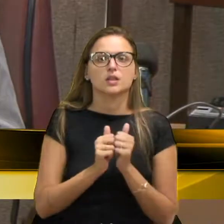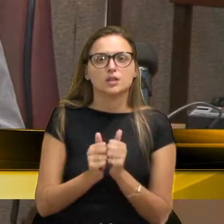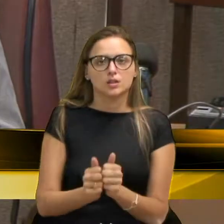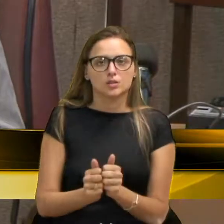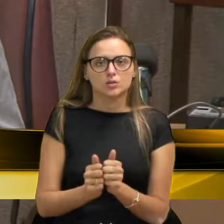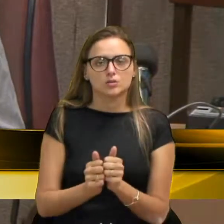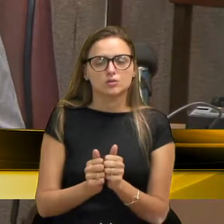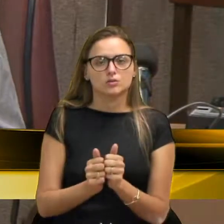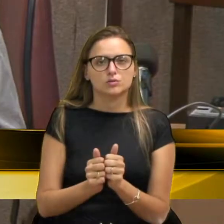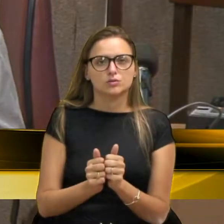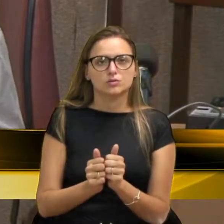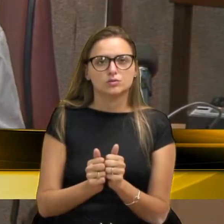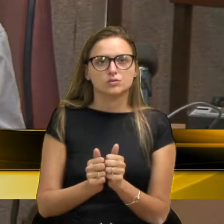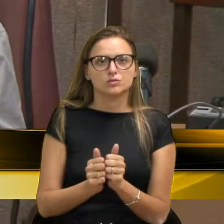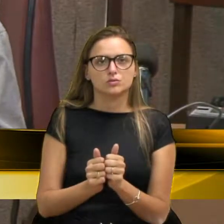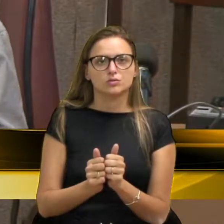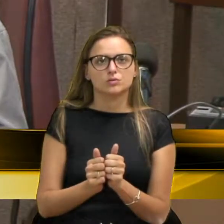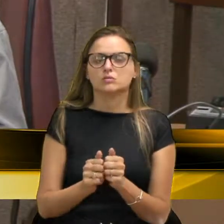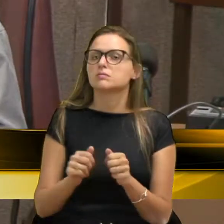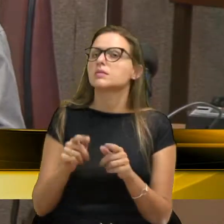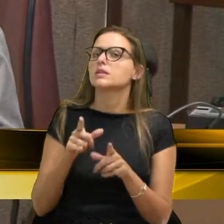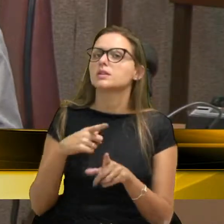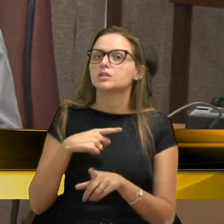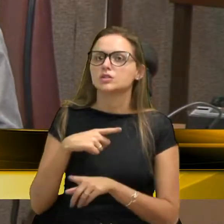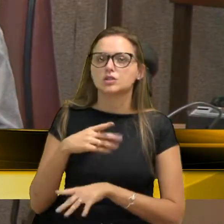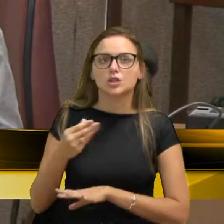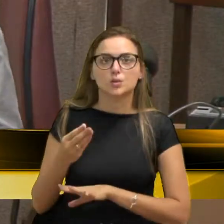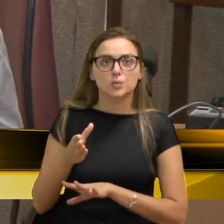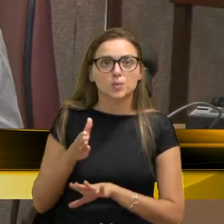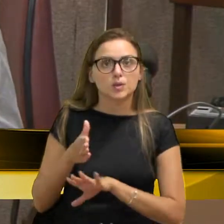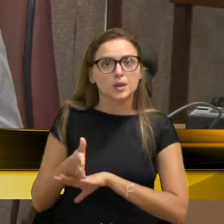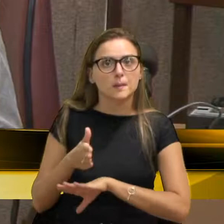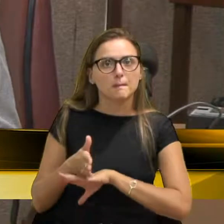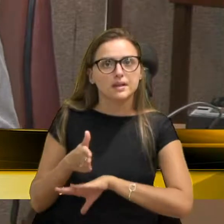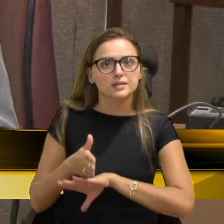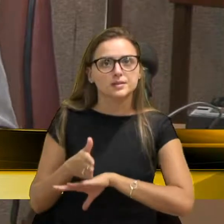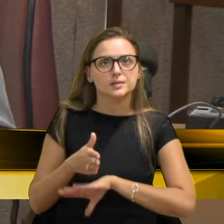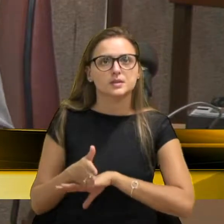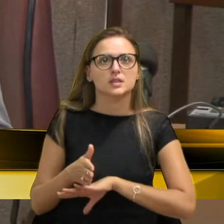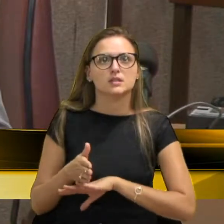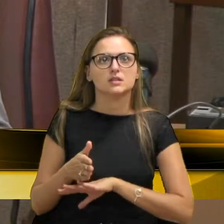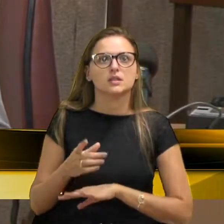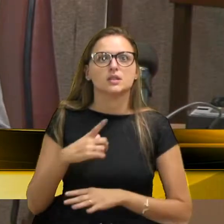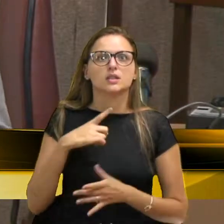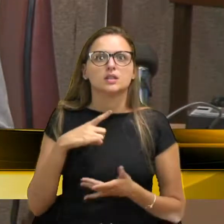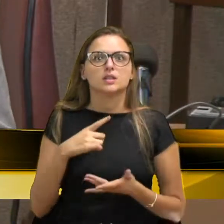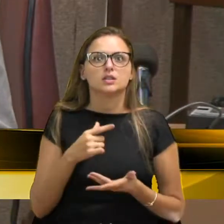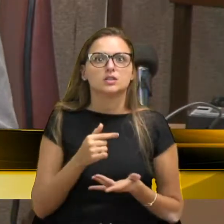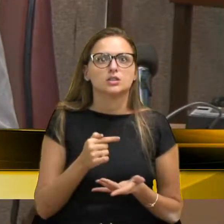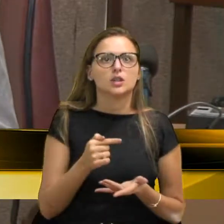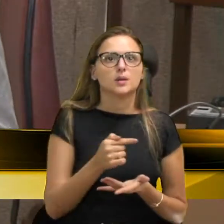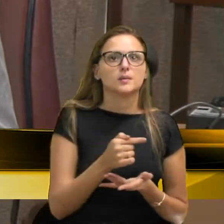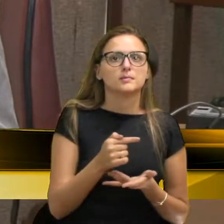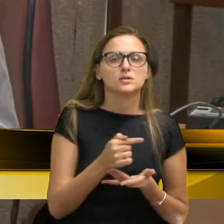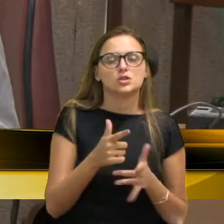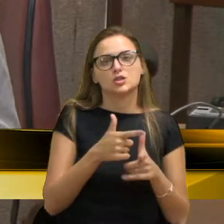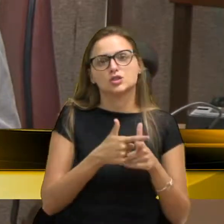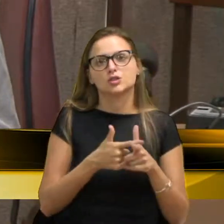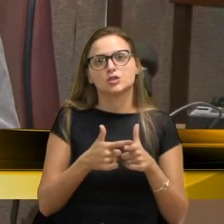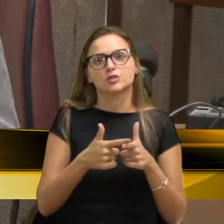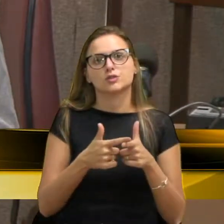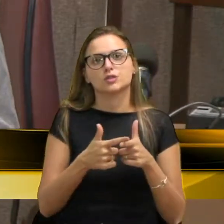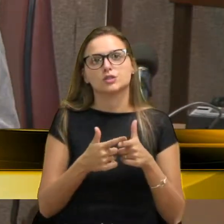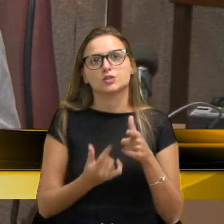juntamente com... Estava indo muita gente, e um dia só, então, eles diluíram, procuraram diluir, diluir,